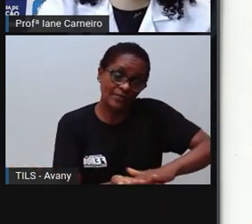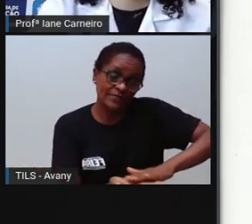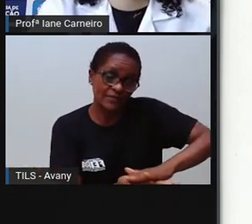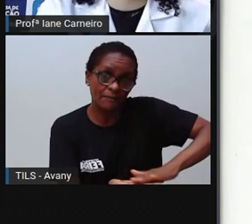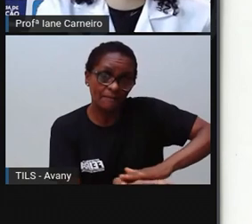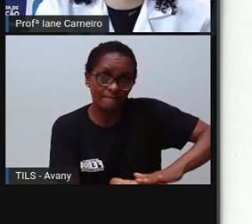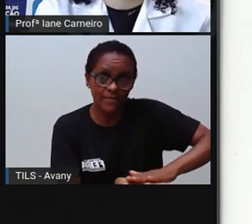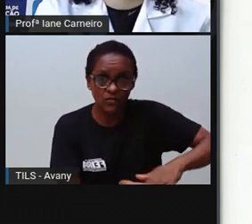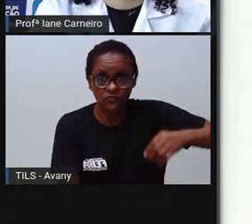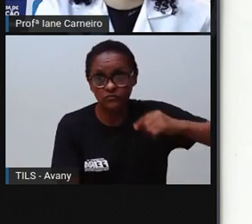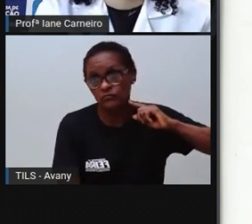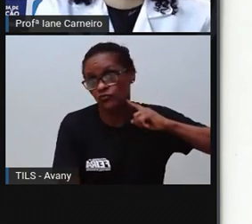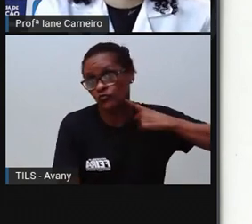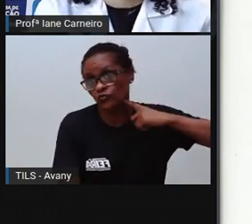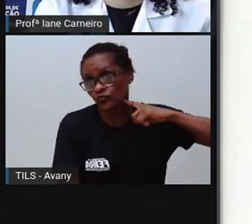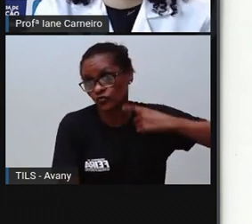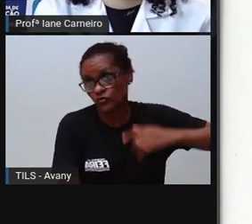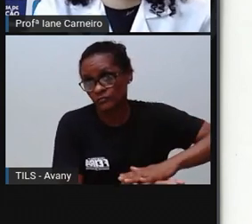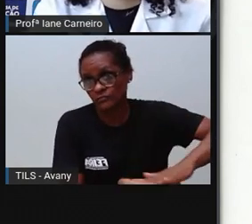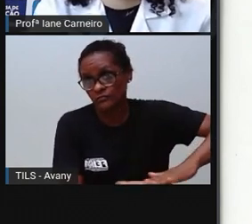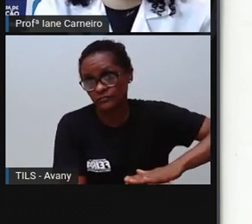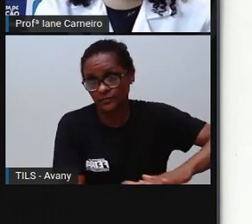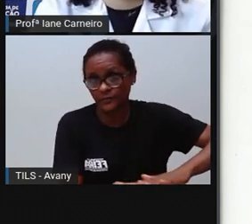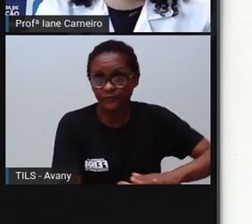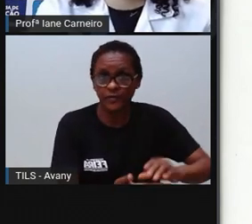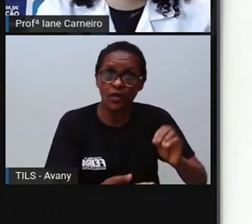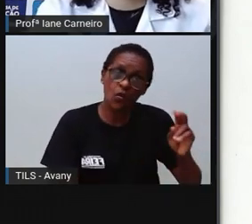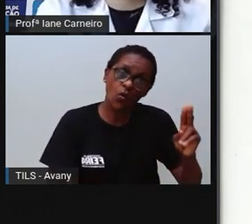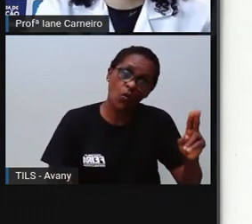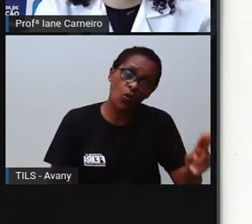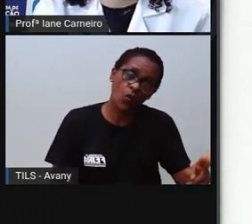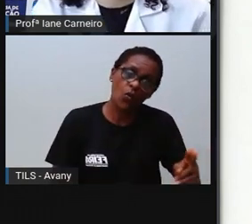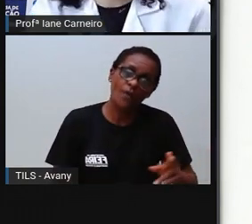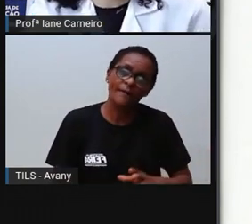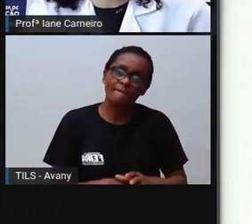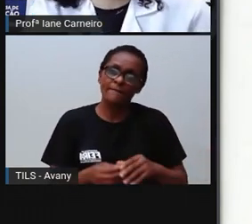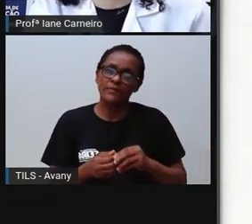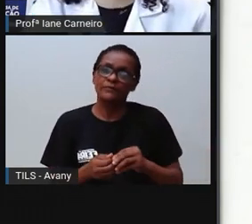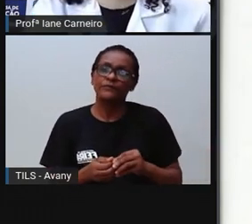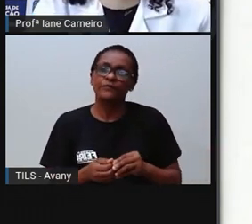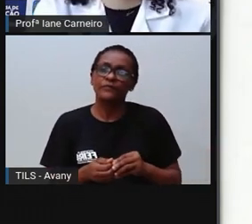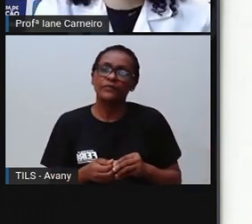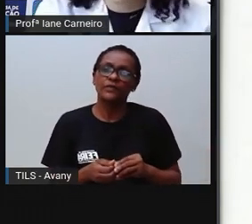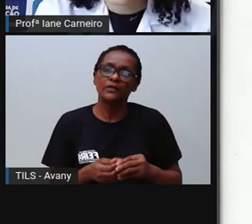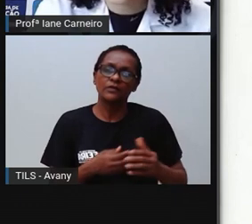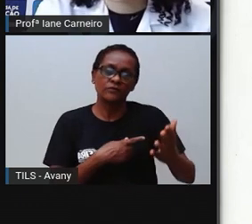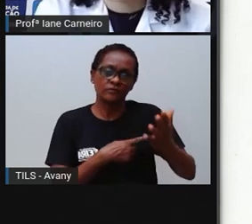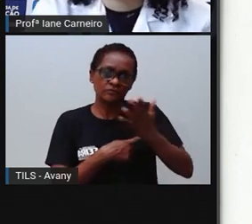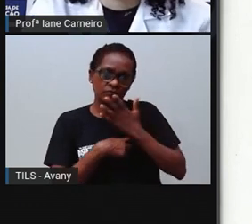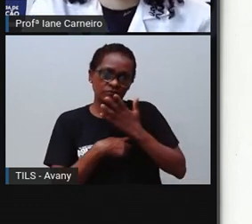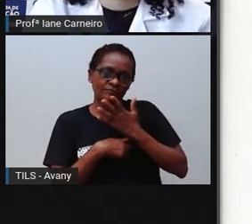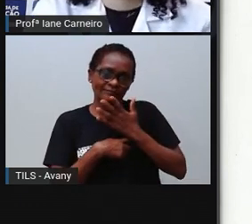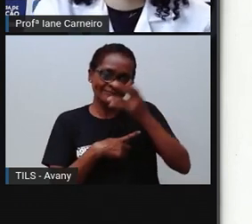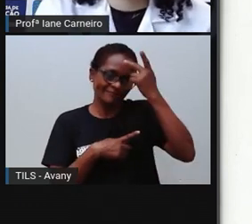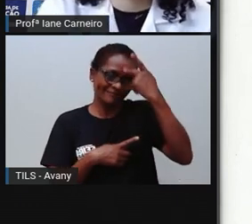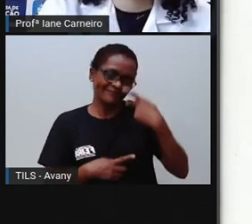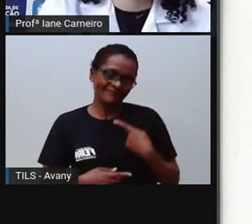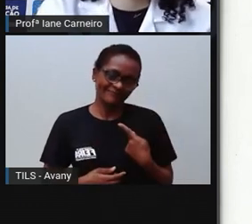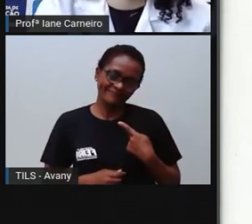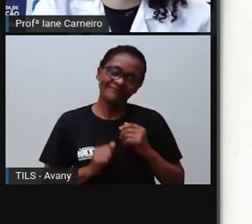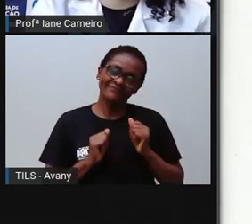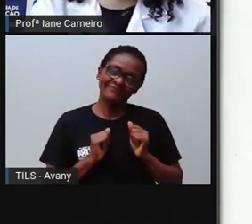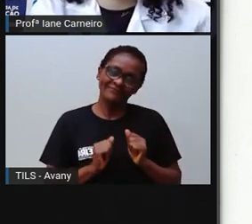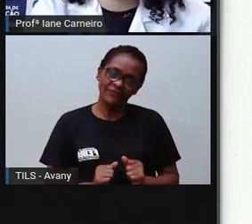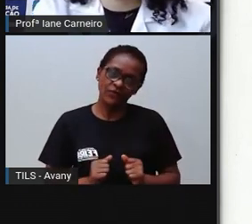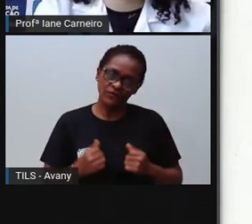quando o sujamos. As mãos são também para cuidar de ti próprio, de você mesmo. Elas servem